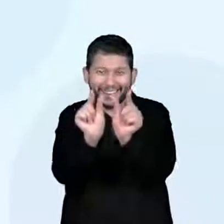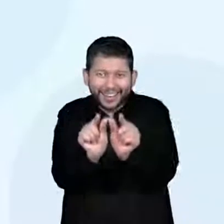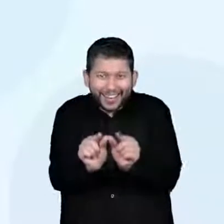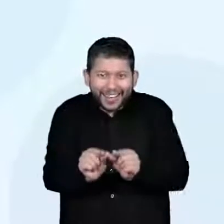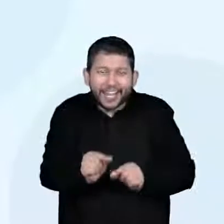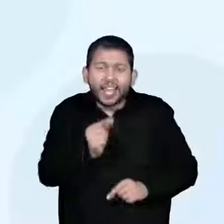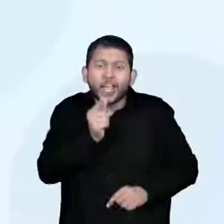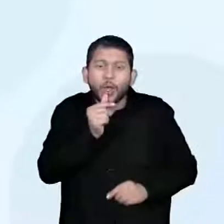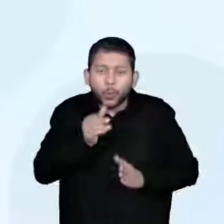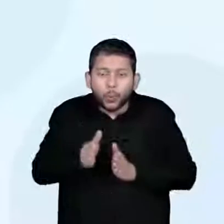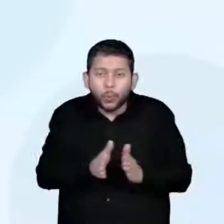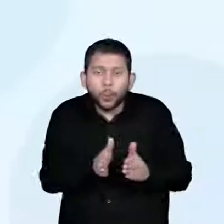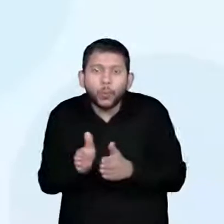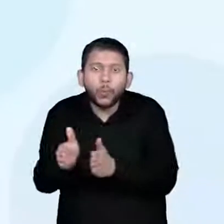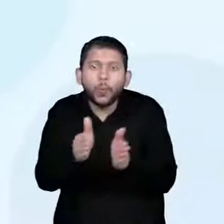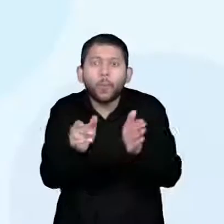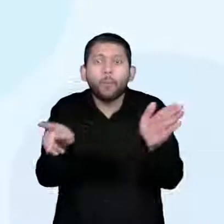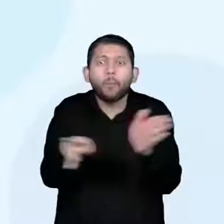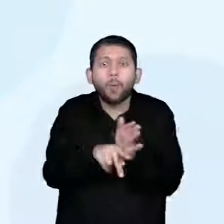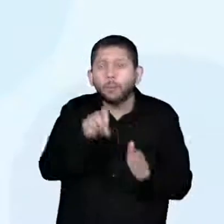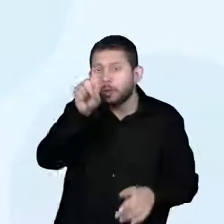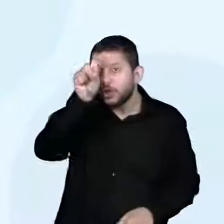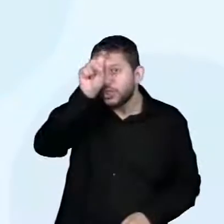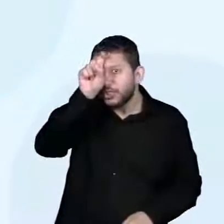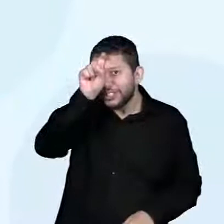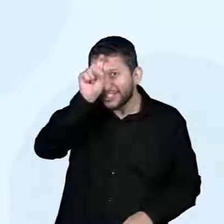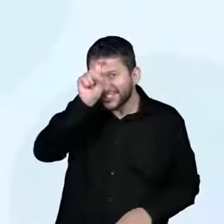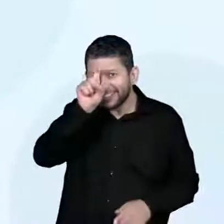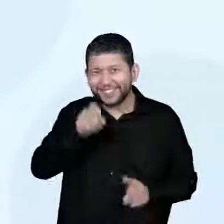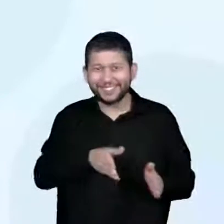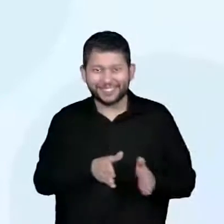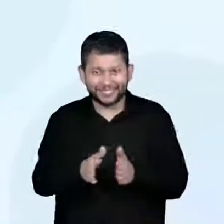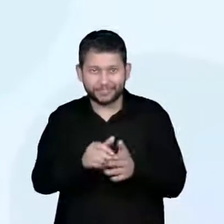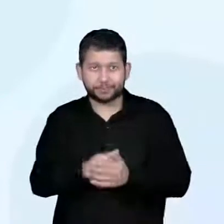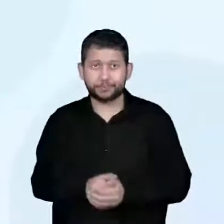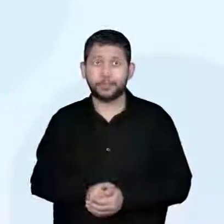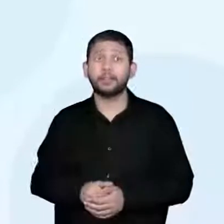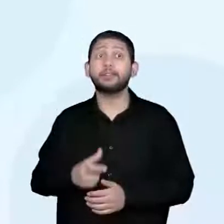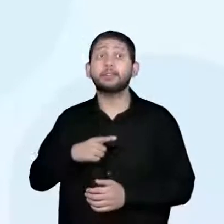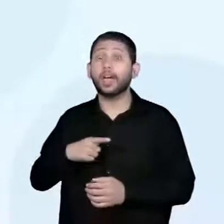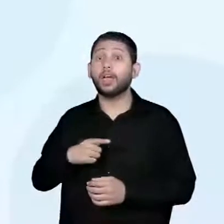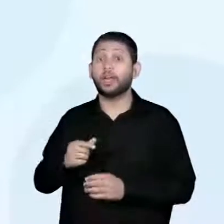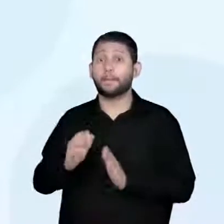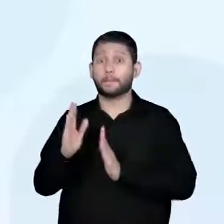perceber aí a presença do rio. Durante o período neolítico,